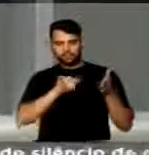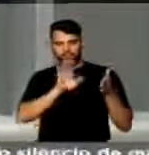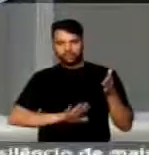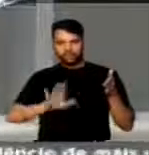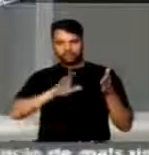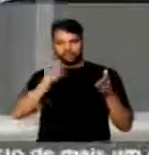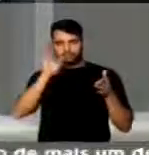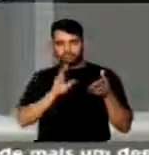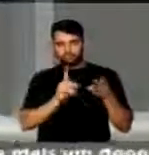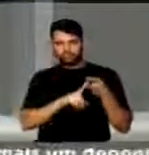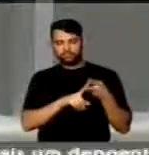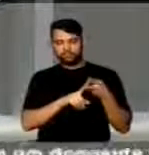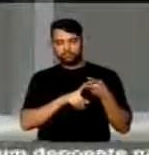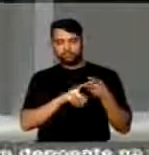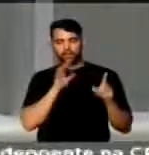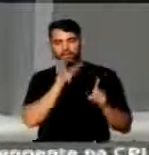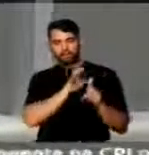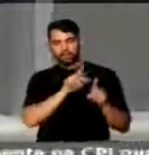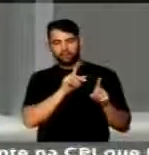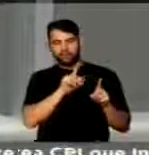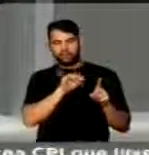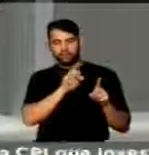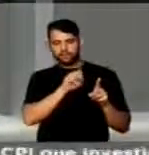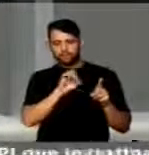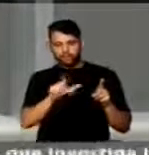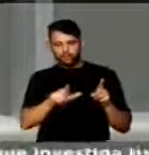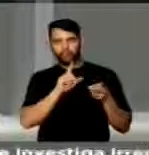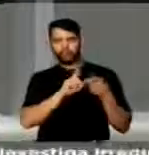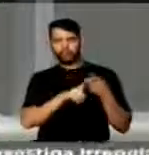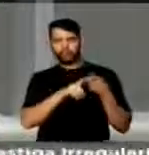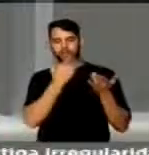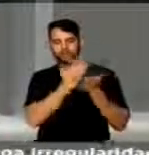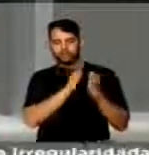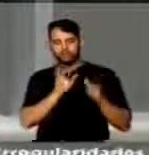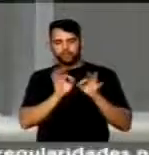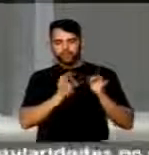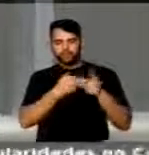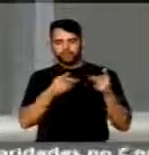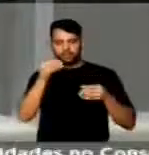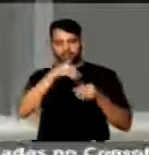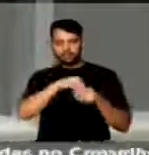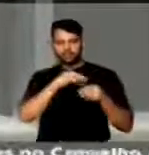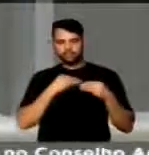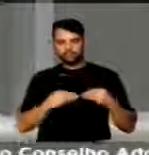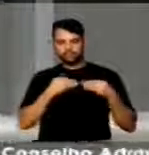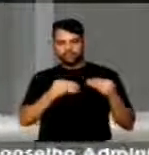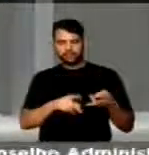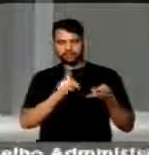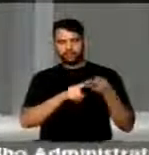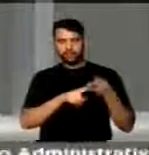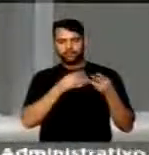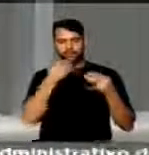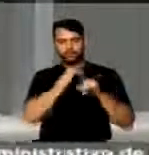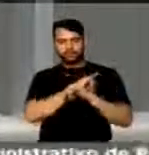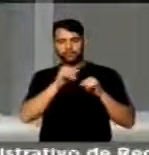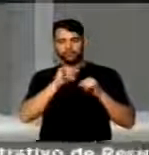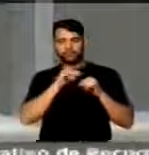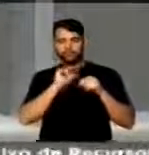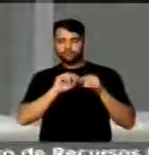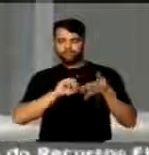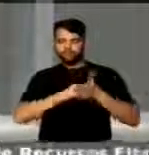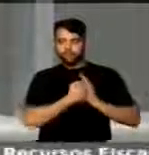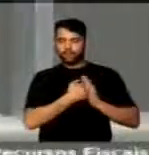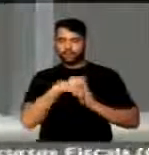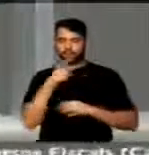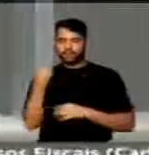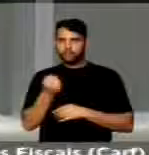Geral da República. Ataca a Previdência Social, destruindo a organização interna do Ministério, com anúncio de medidas de arrocha